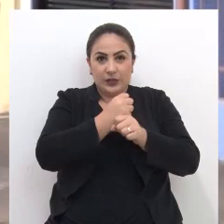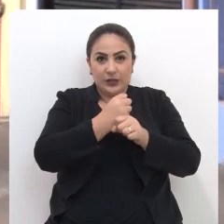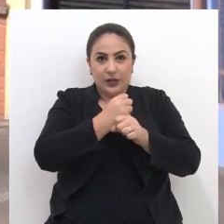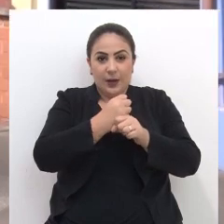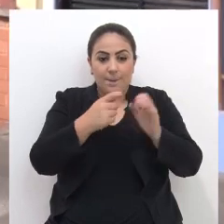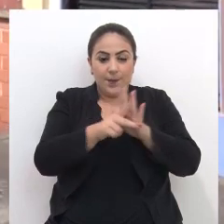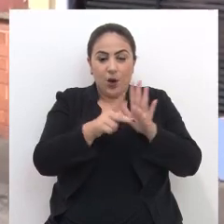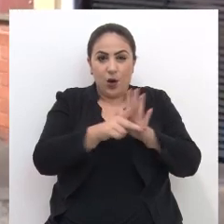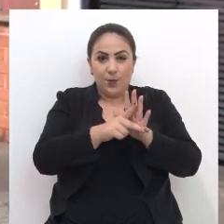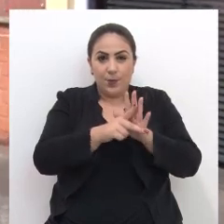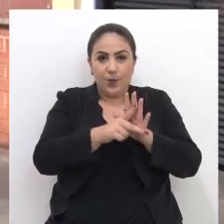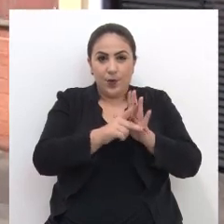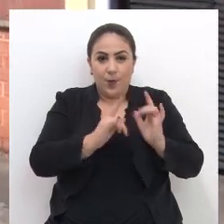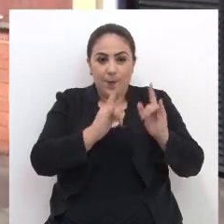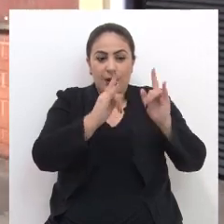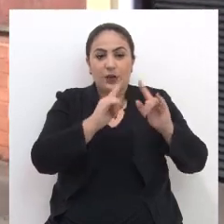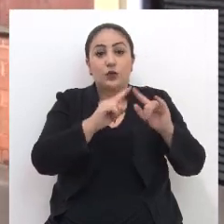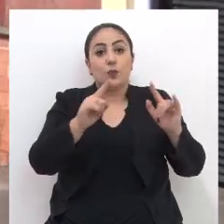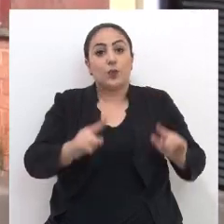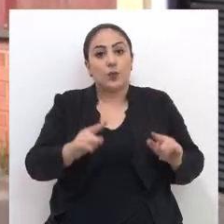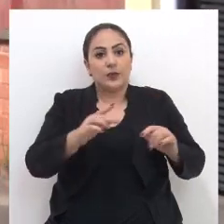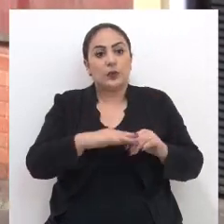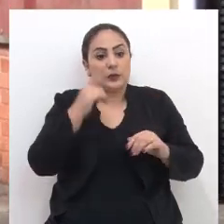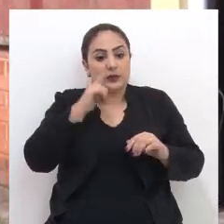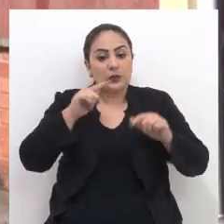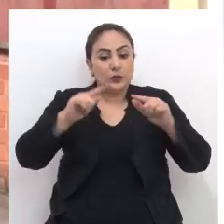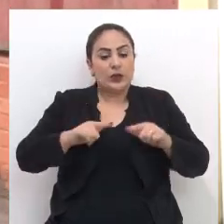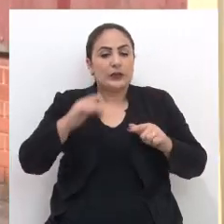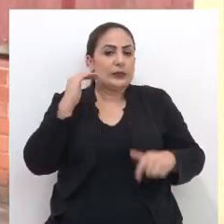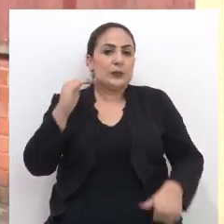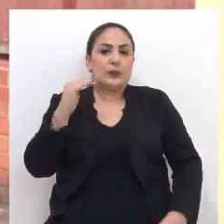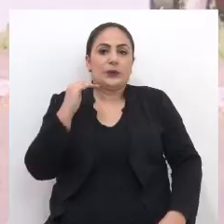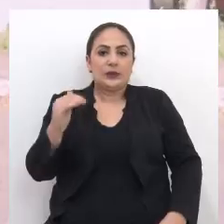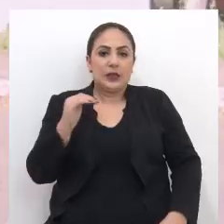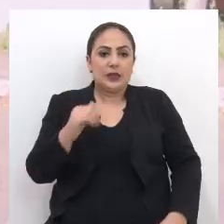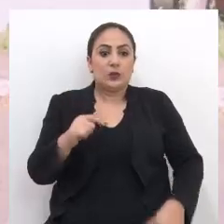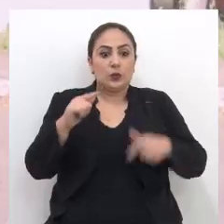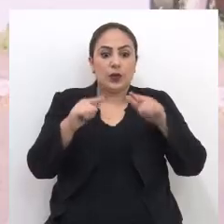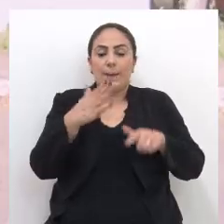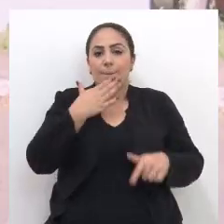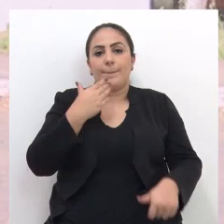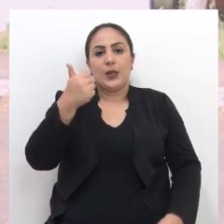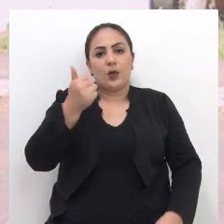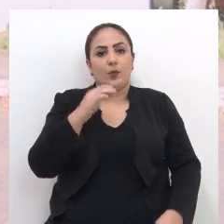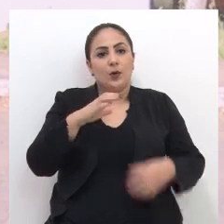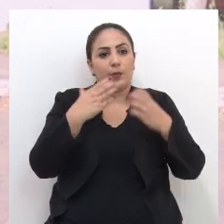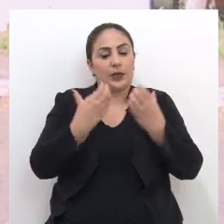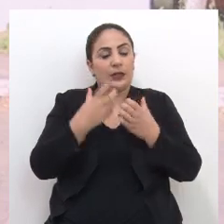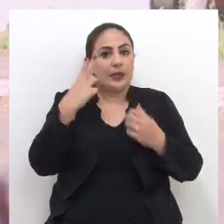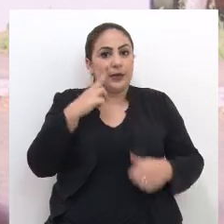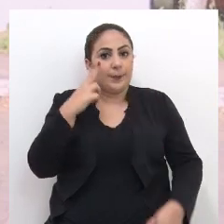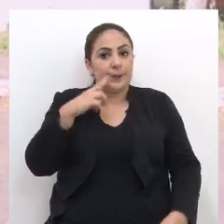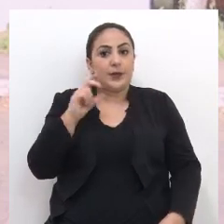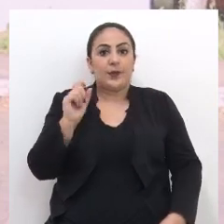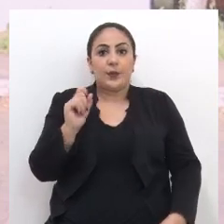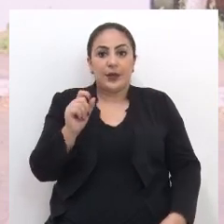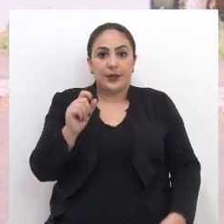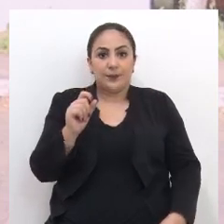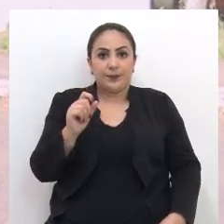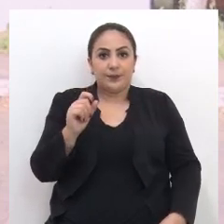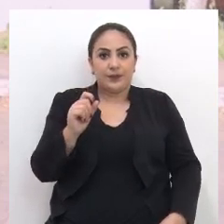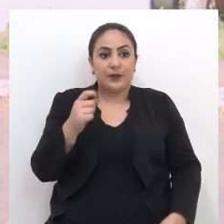venha para esse espaço aqui mais amplo, maior, que dê uma tranquilidade, uma cidade, um espaço bem melhor para a comunidade. Lembrando que,